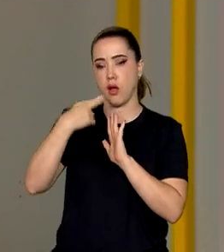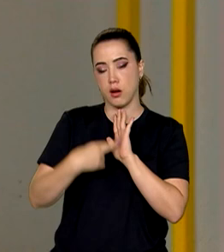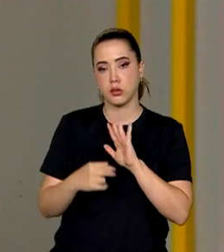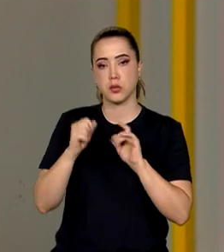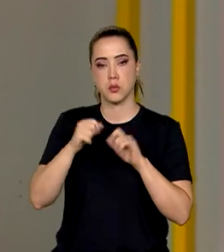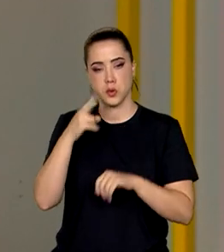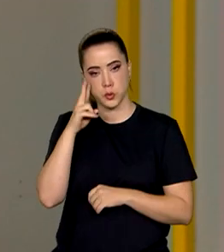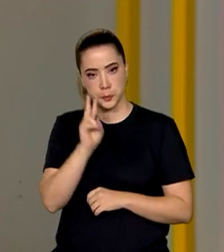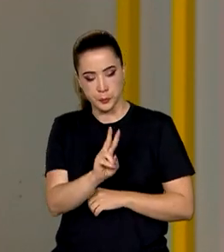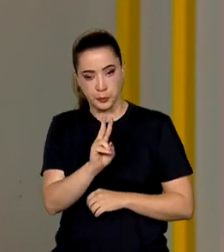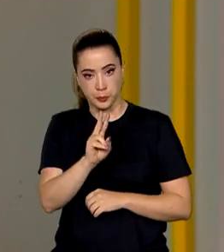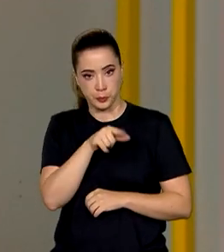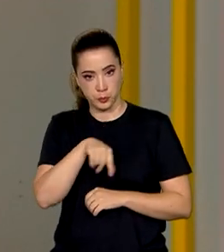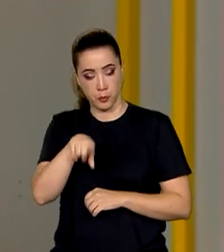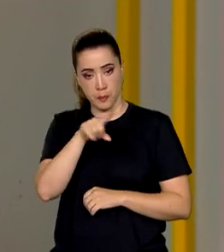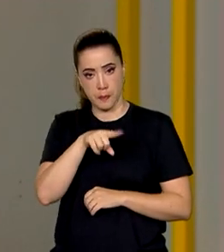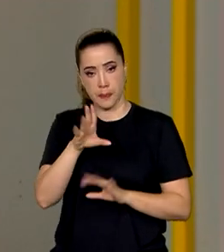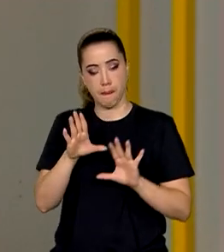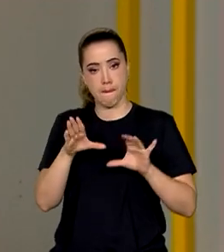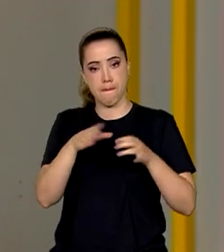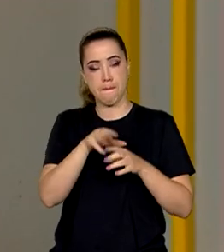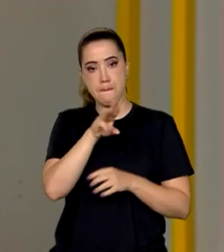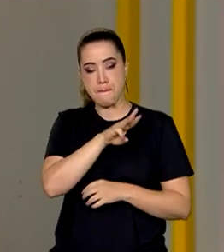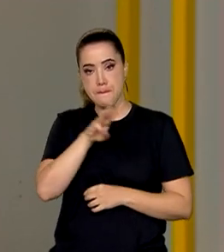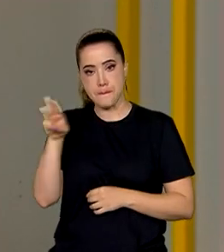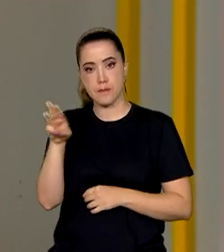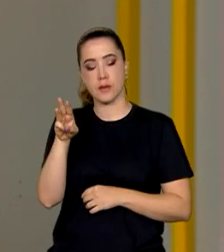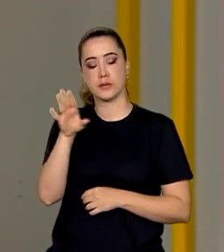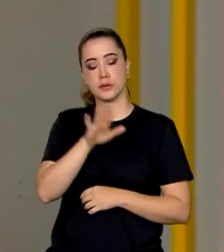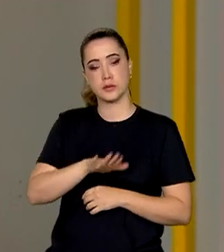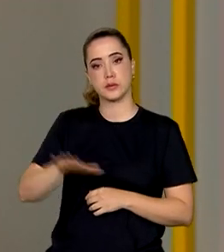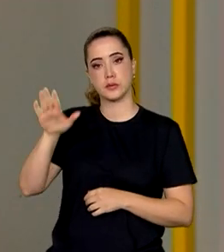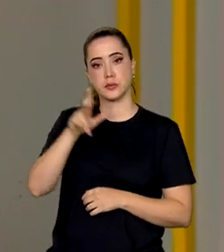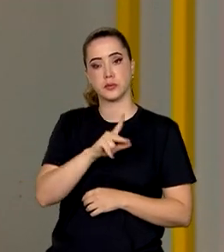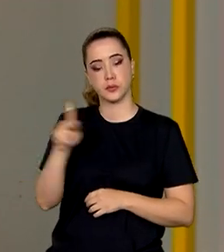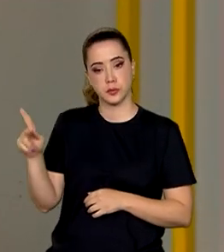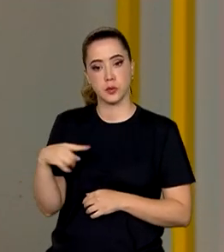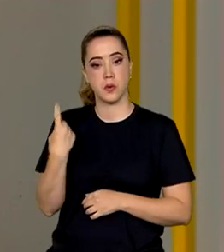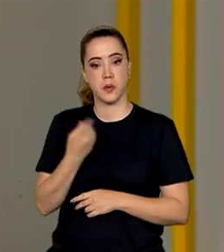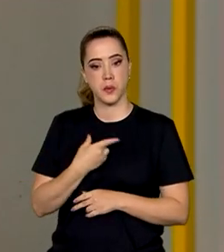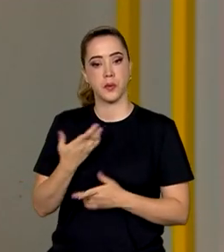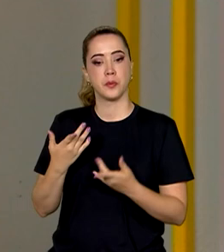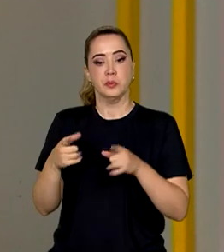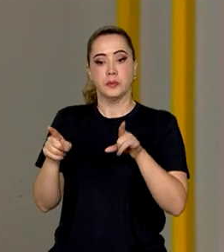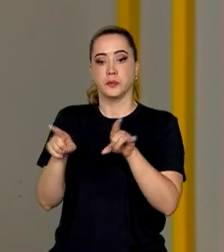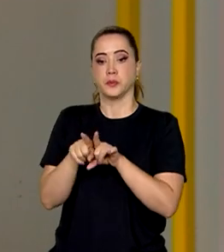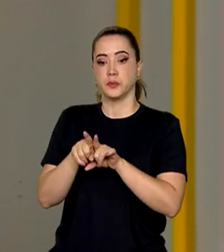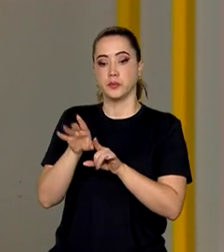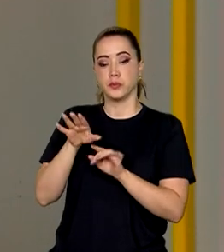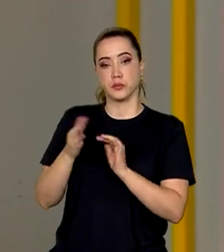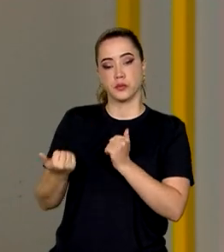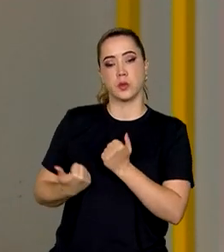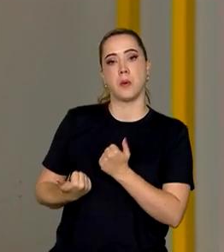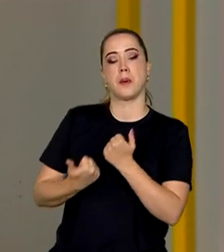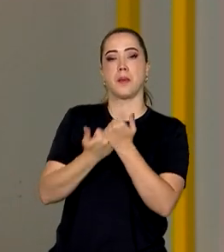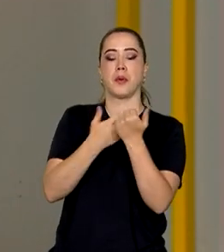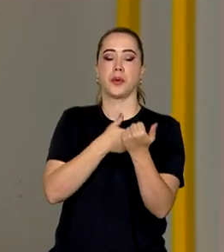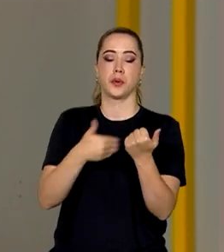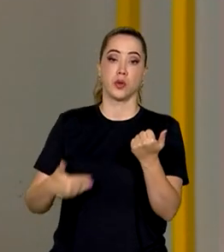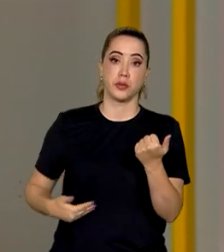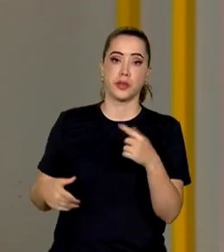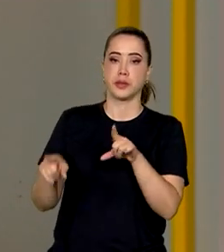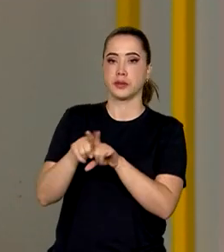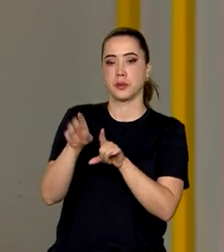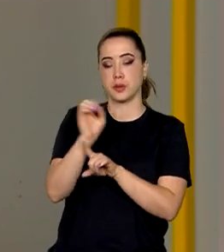disposição para quem quiser, na página da Secretaria-Geral da Presidência. E colhendo muitas contribuições do governo